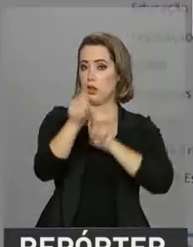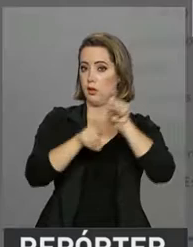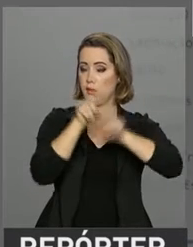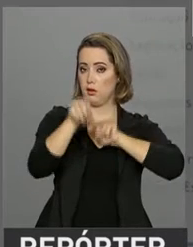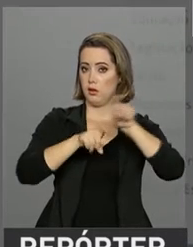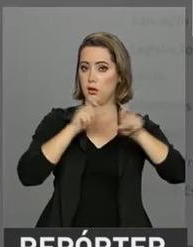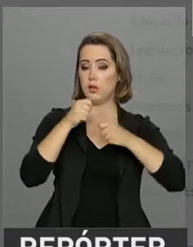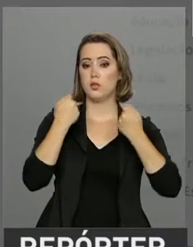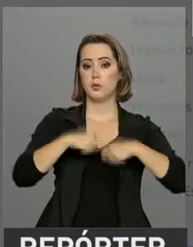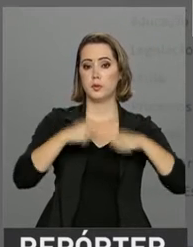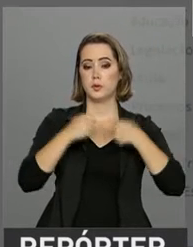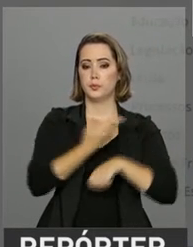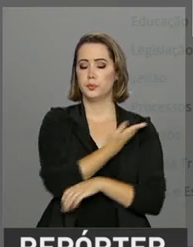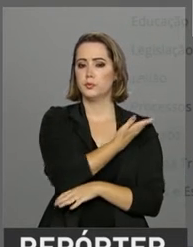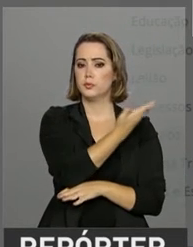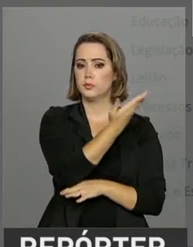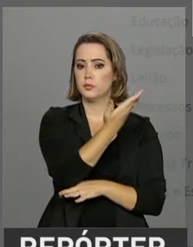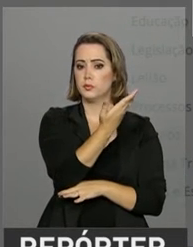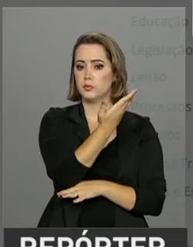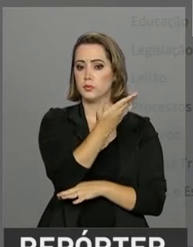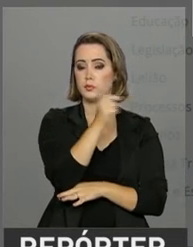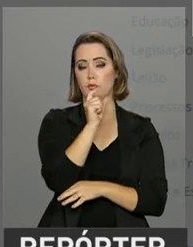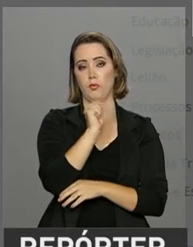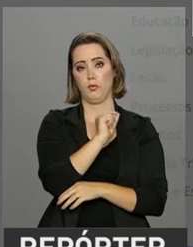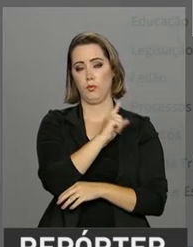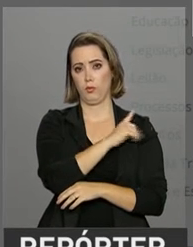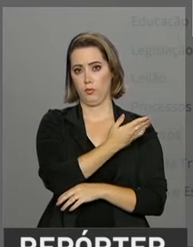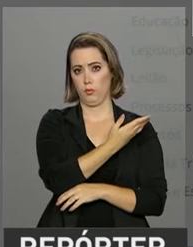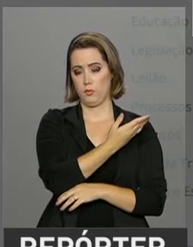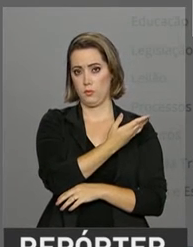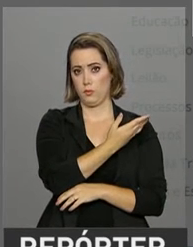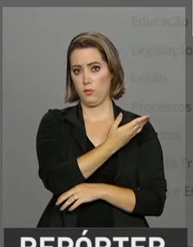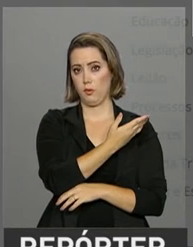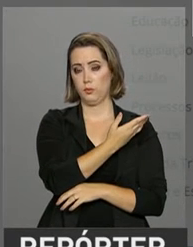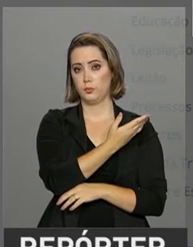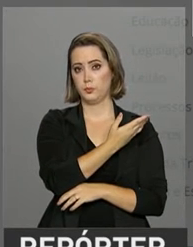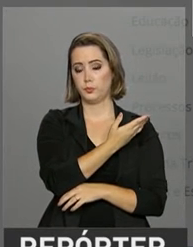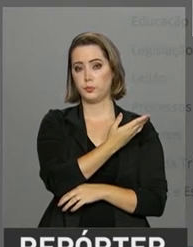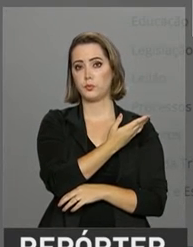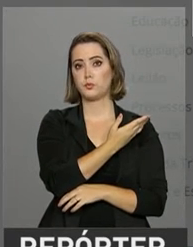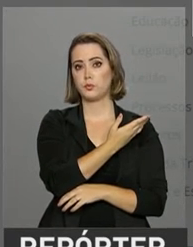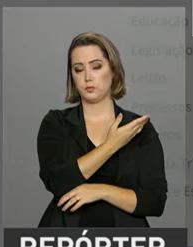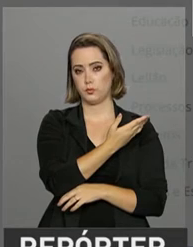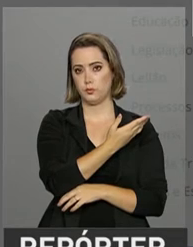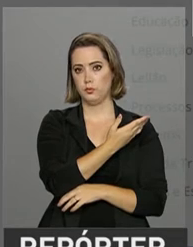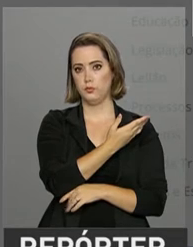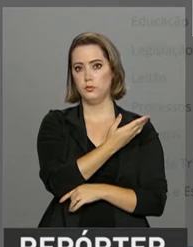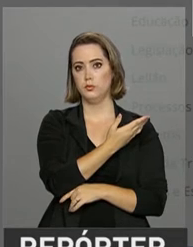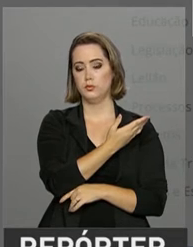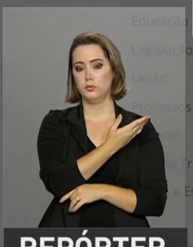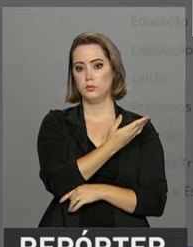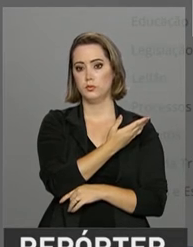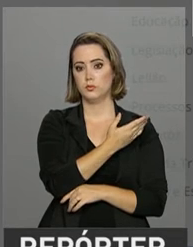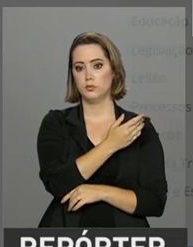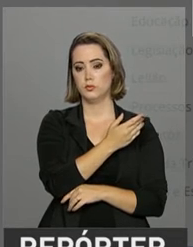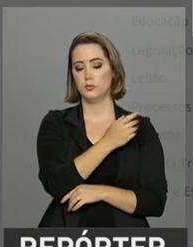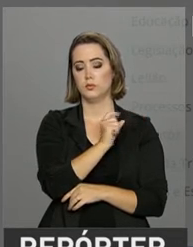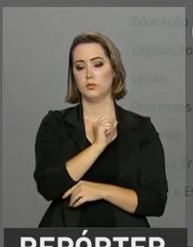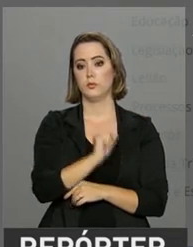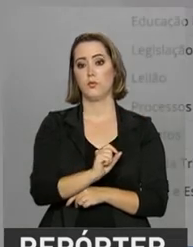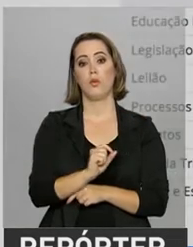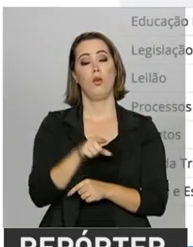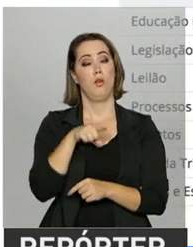acessar a página da Receita Federal na internet no endereço www.receita.fazenda.gov